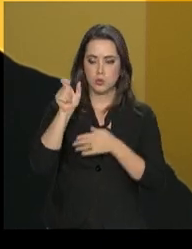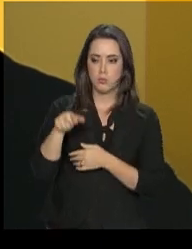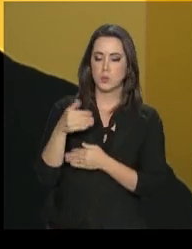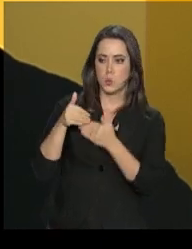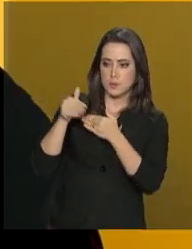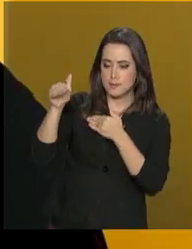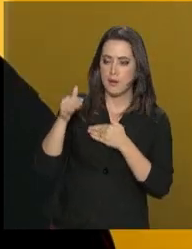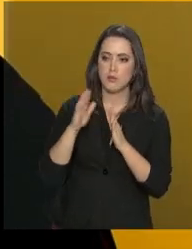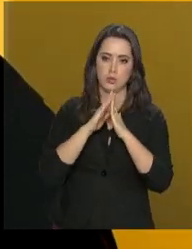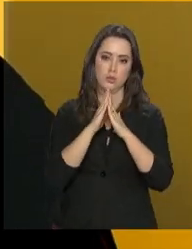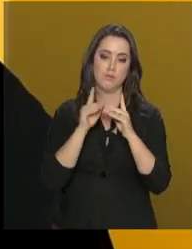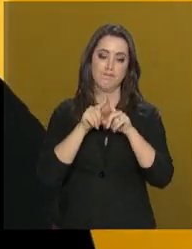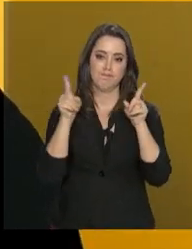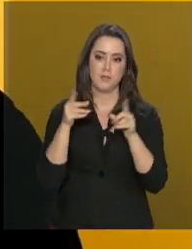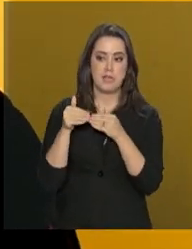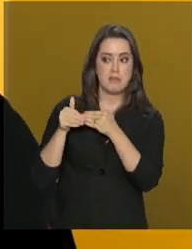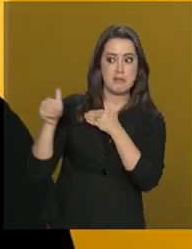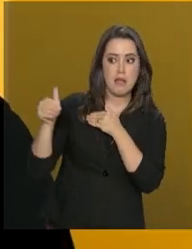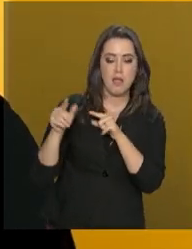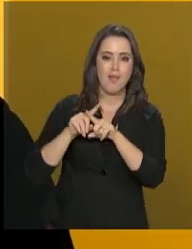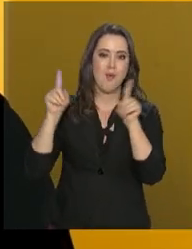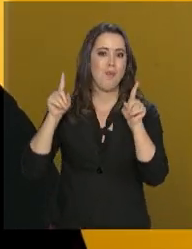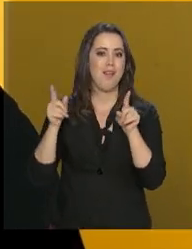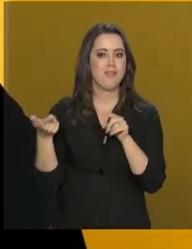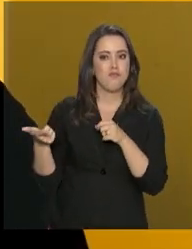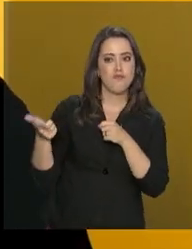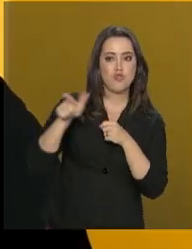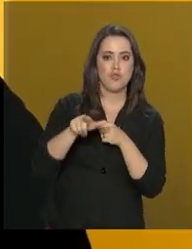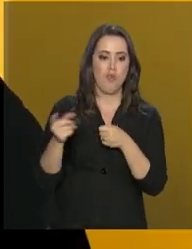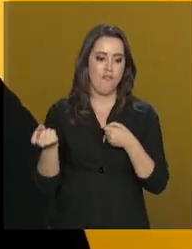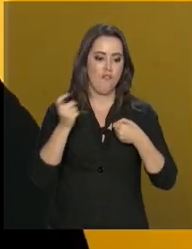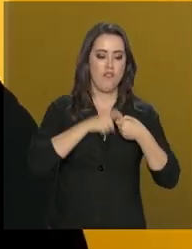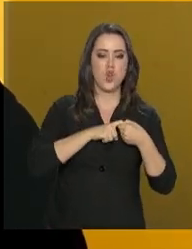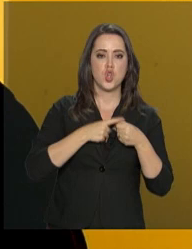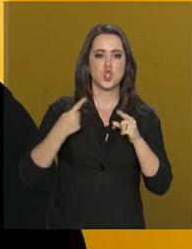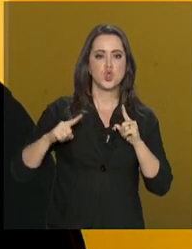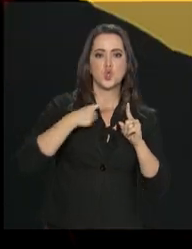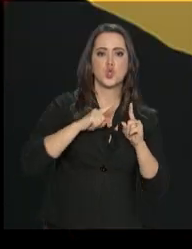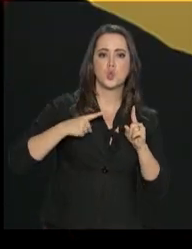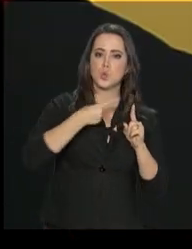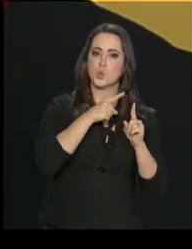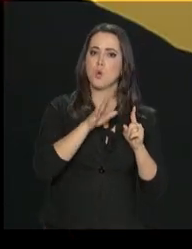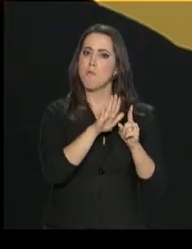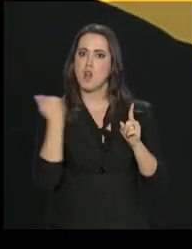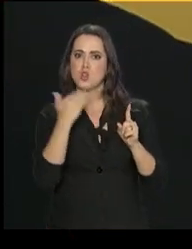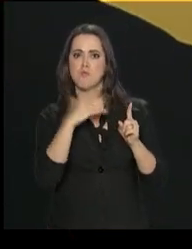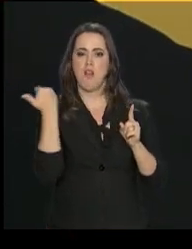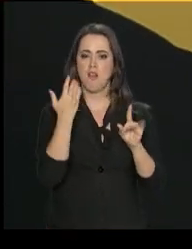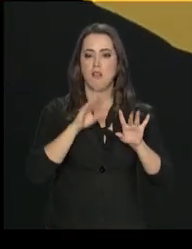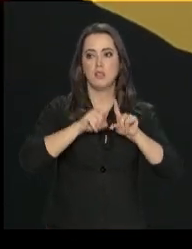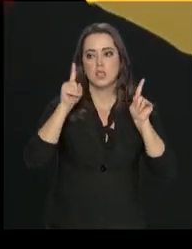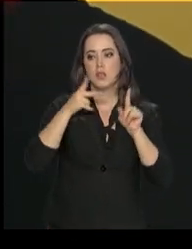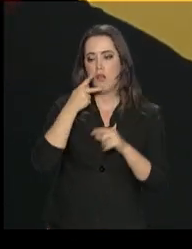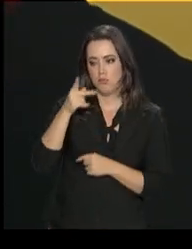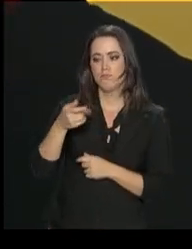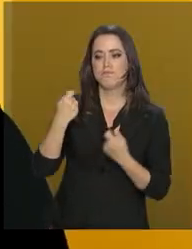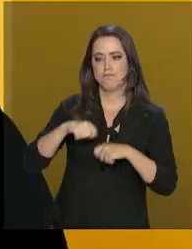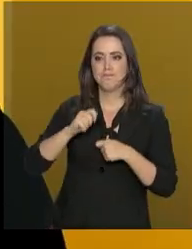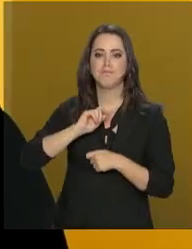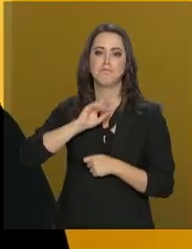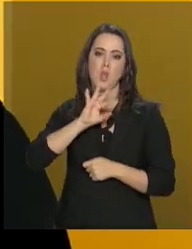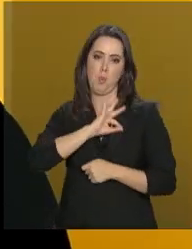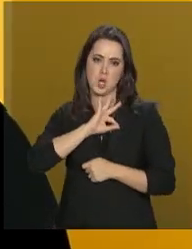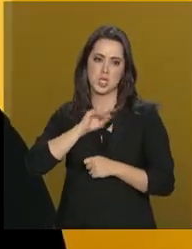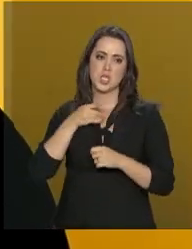sair de casa. Ele saiu, mas voltou fazendo ameaças de morte. Ela, então, decidiu denunciá-lo.